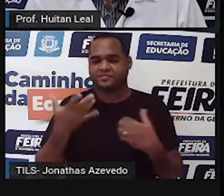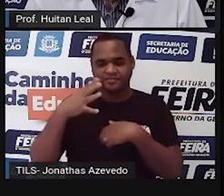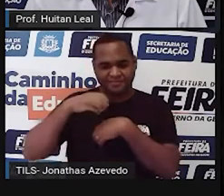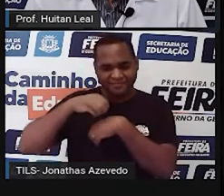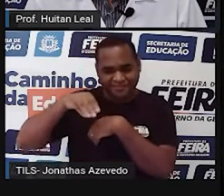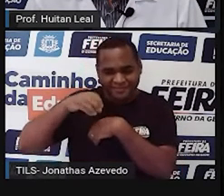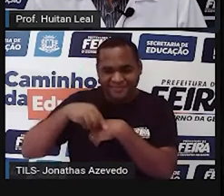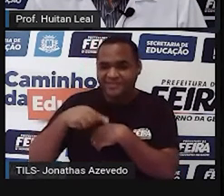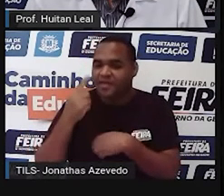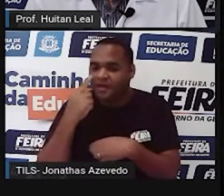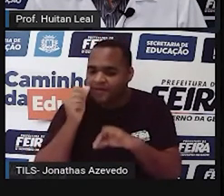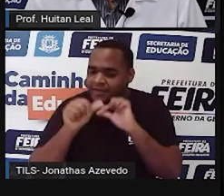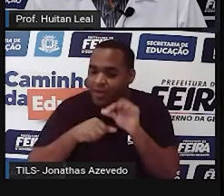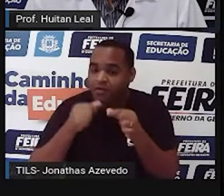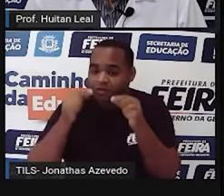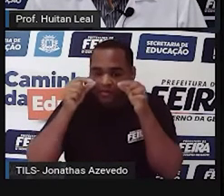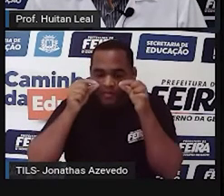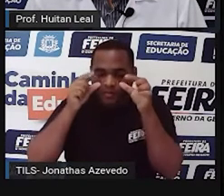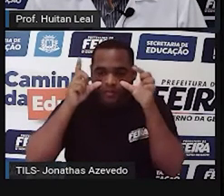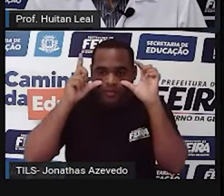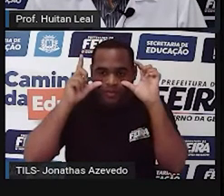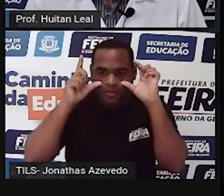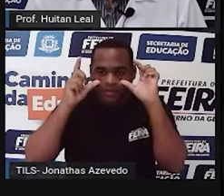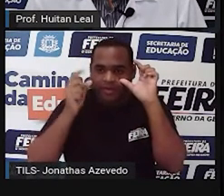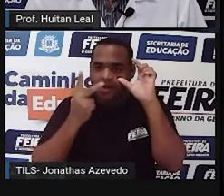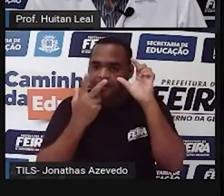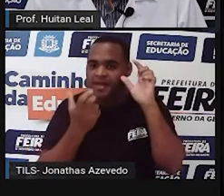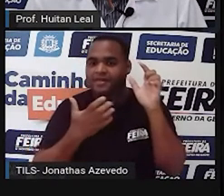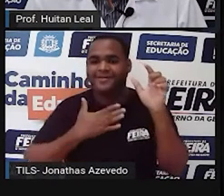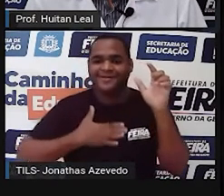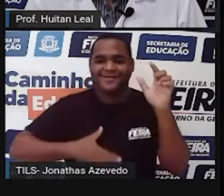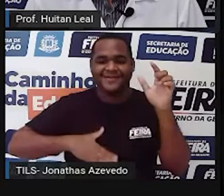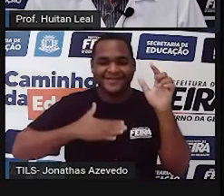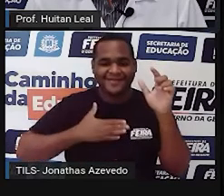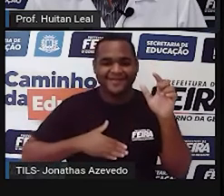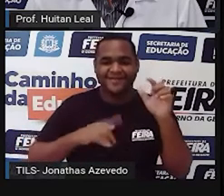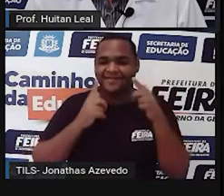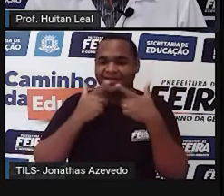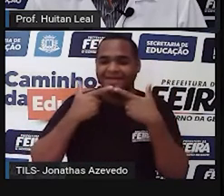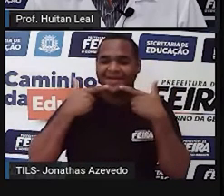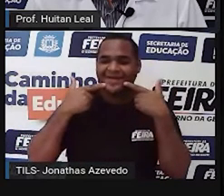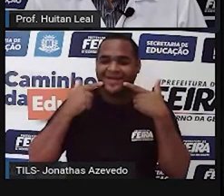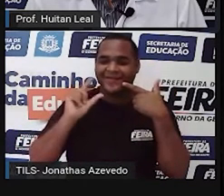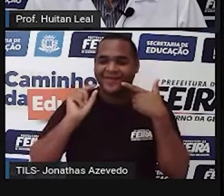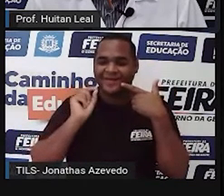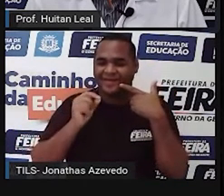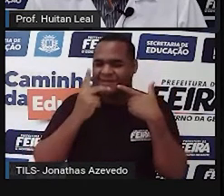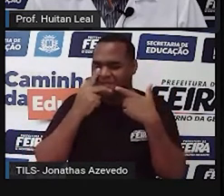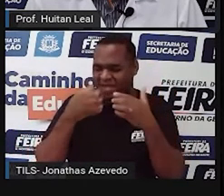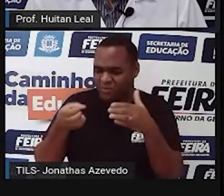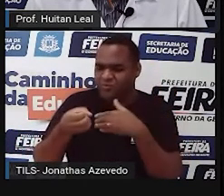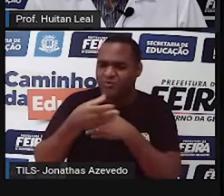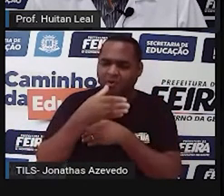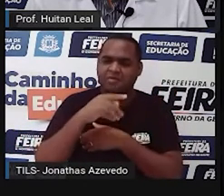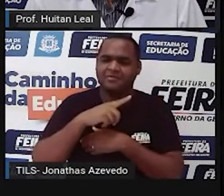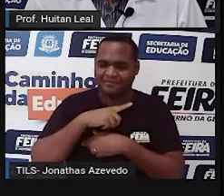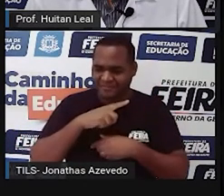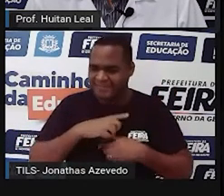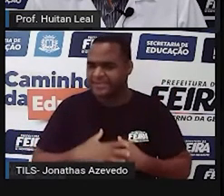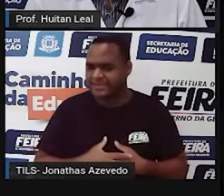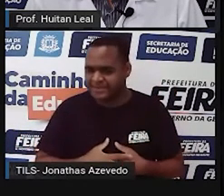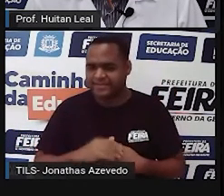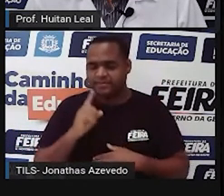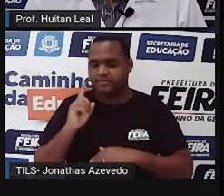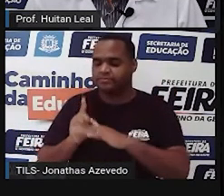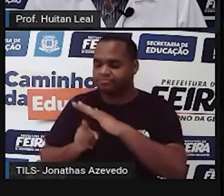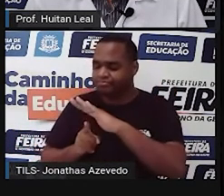umas pupilas novas, enormes, em forma de facho. E um sorriso também recém inventado. Entrou na sala onde